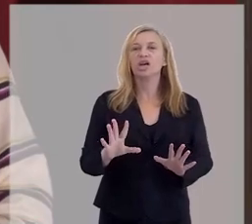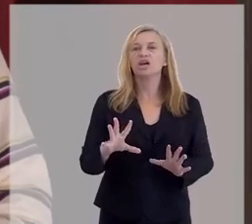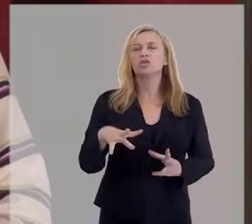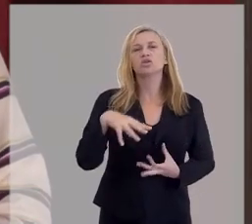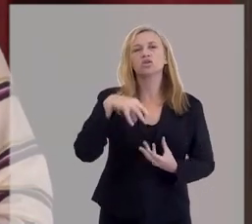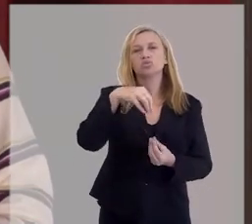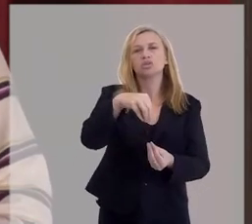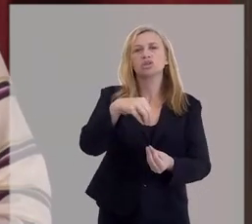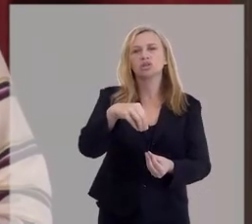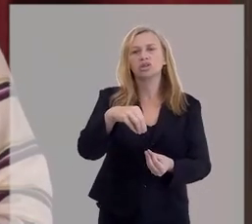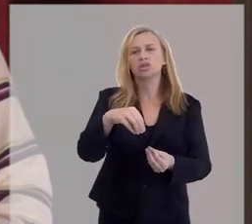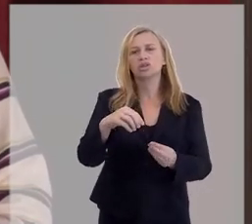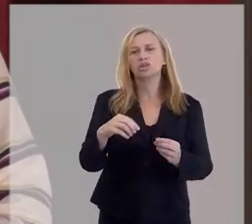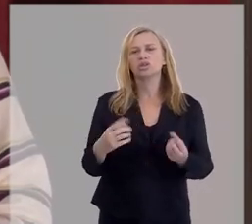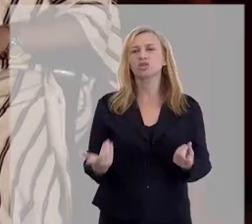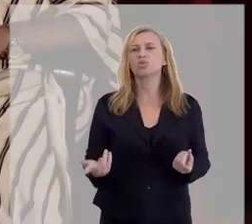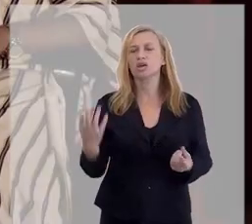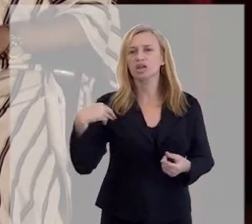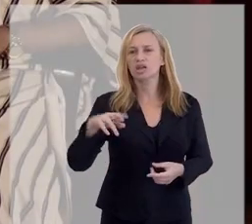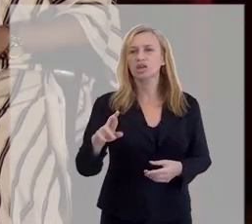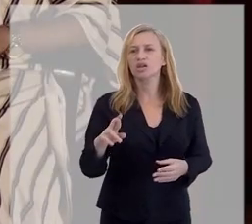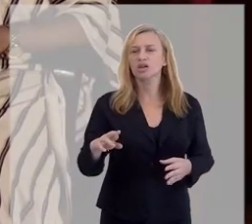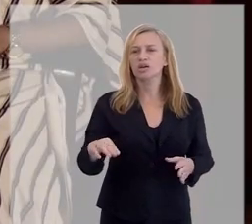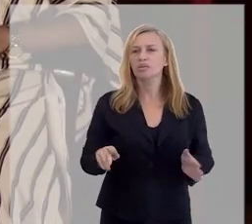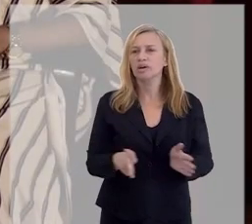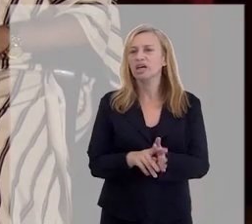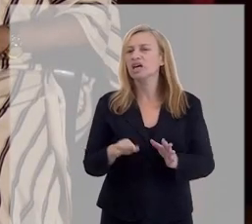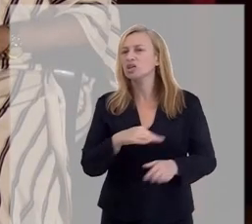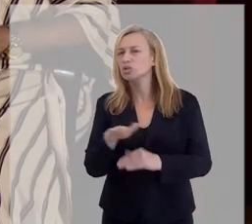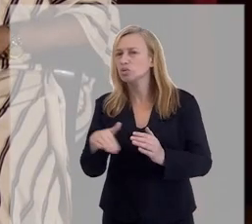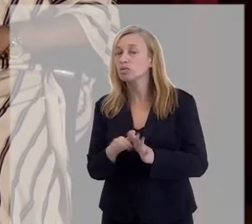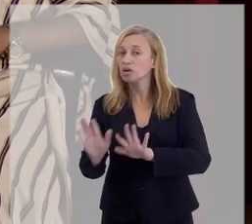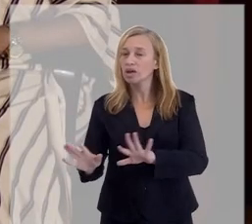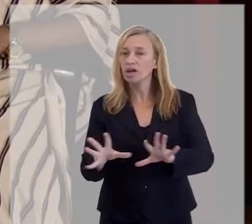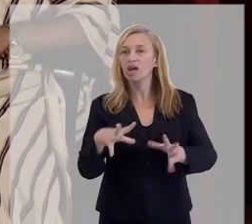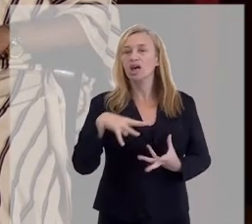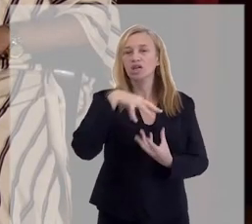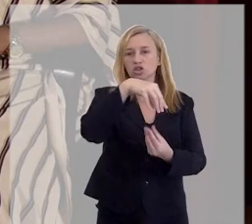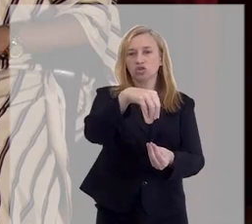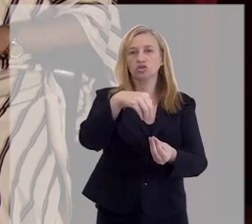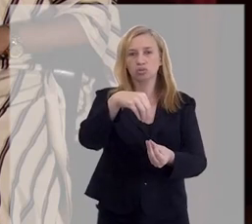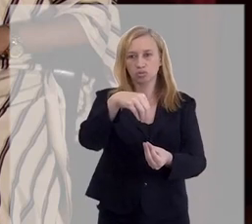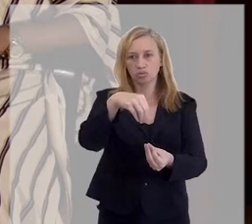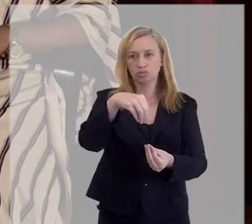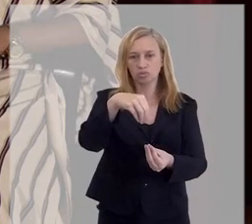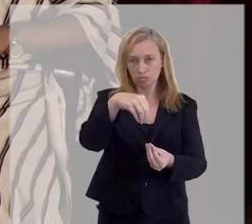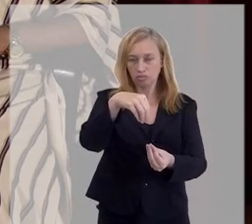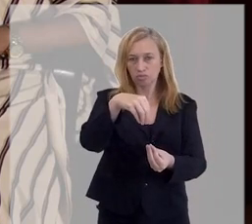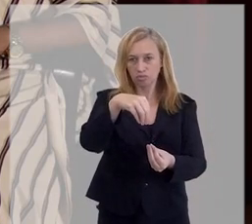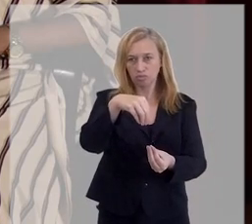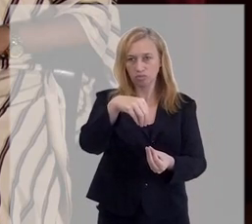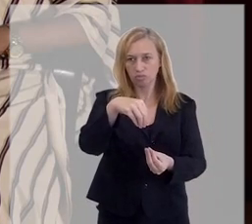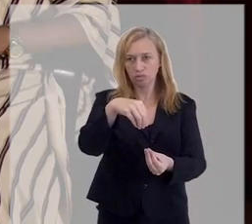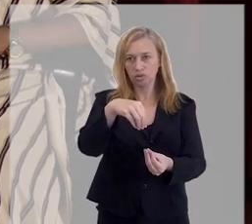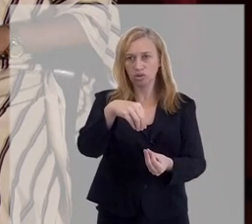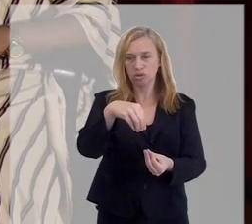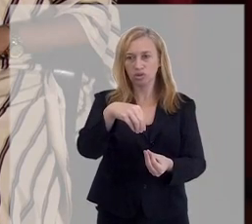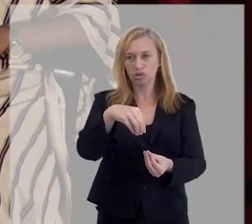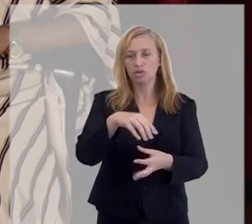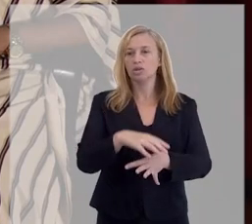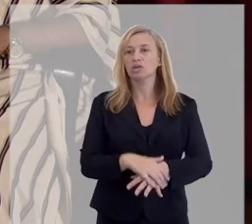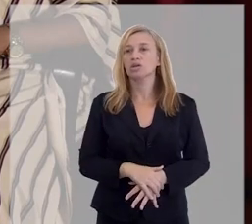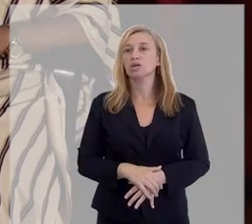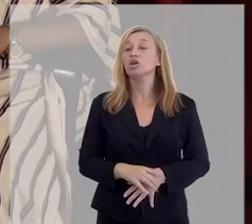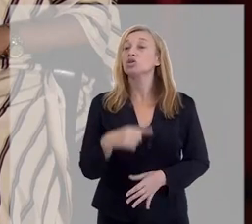flana por várias religiões, correto? Porque ela é uma filosofia espiritualista, né? Então, o espiritismo